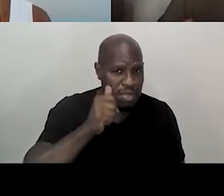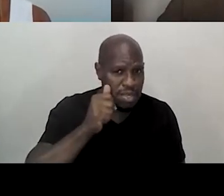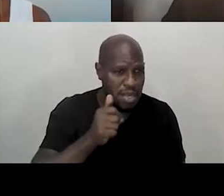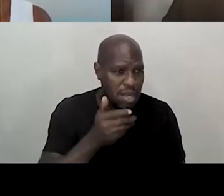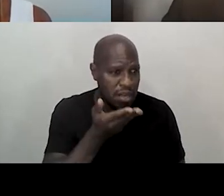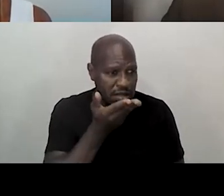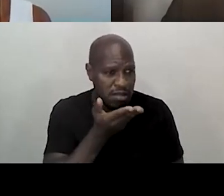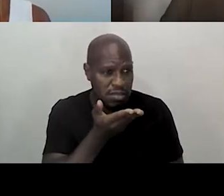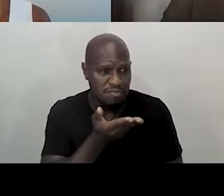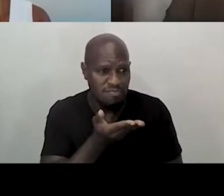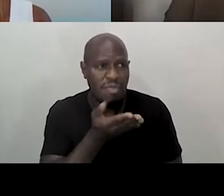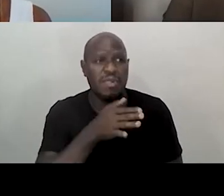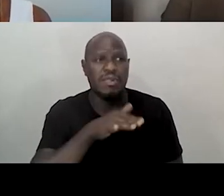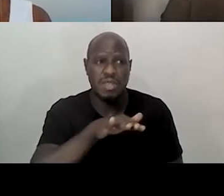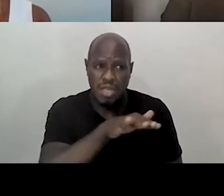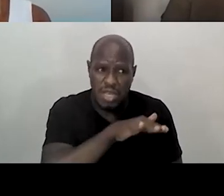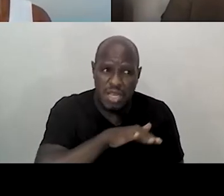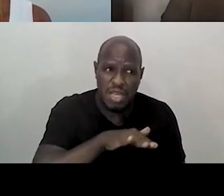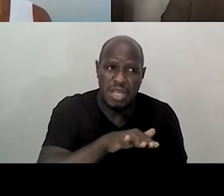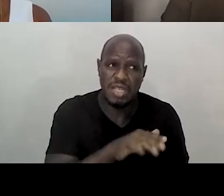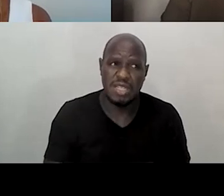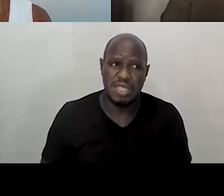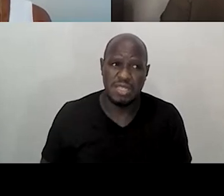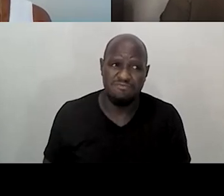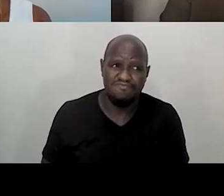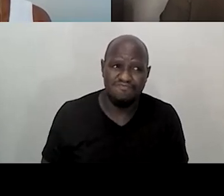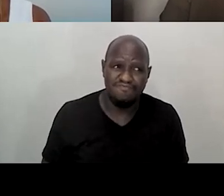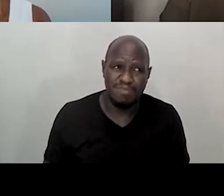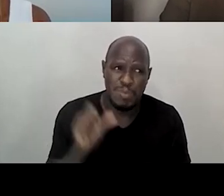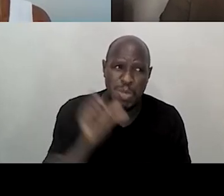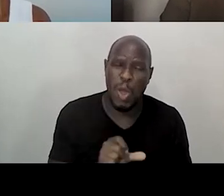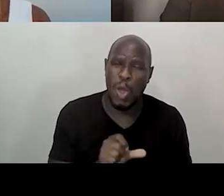território é extremamente cruel.